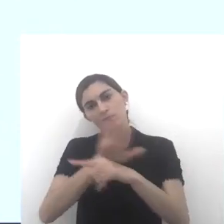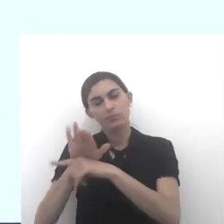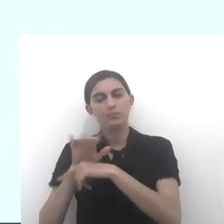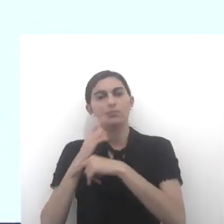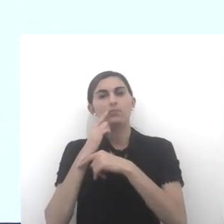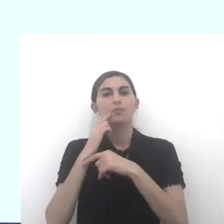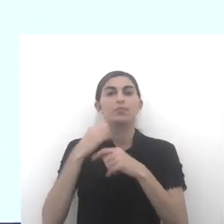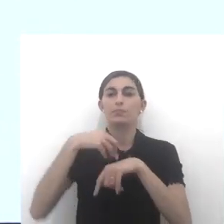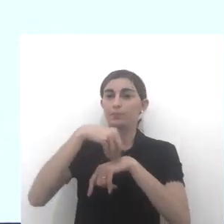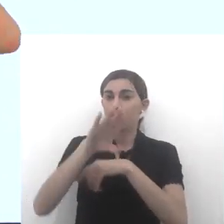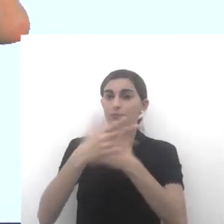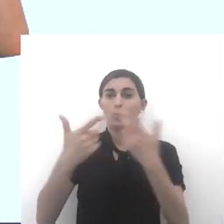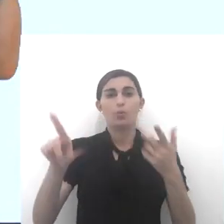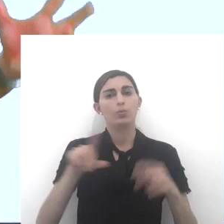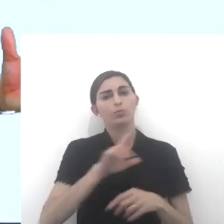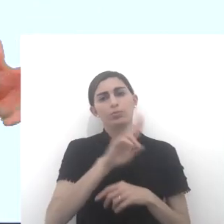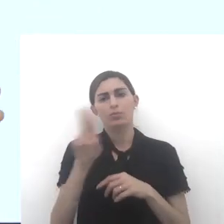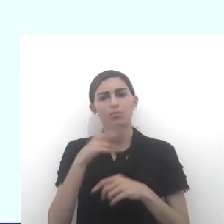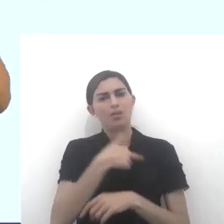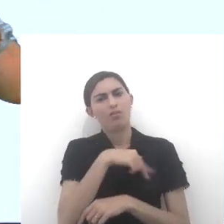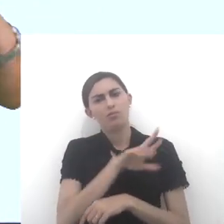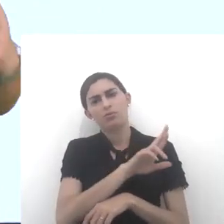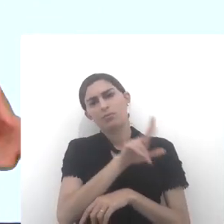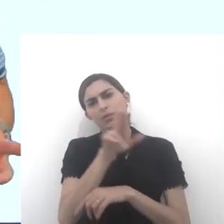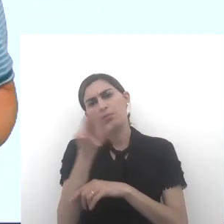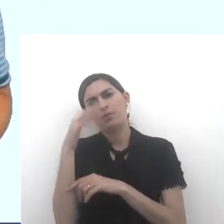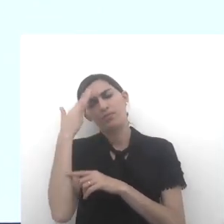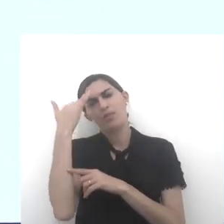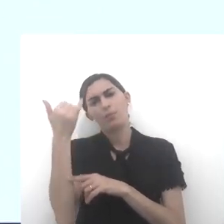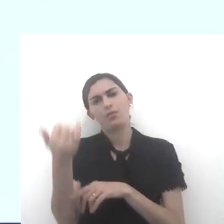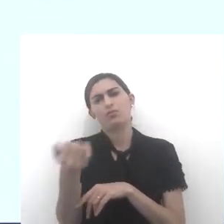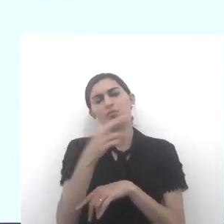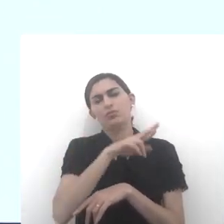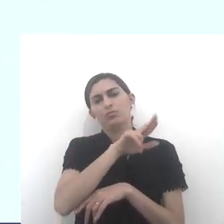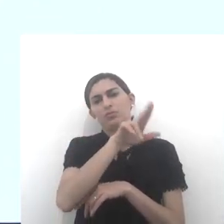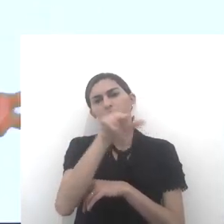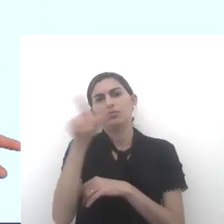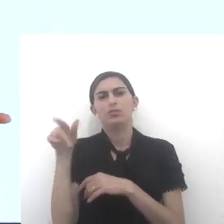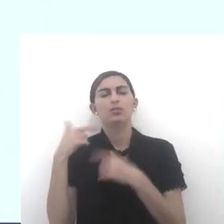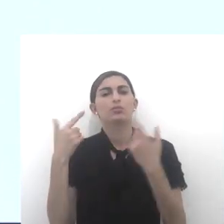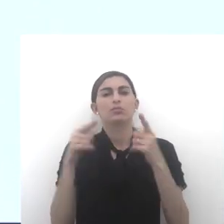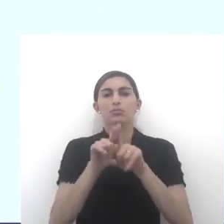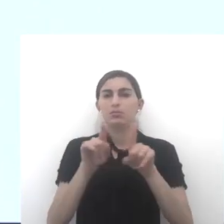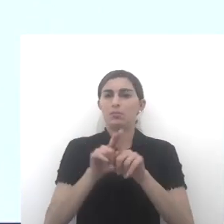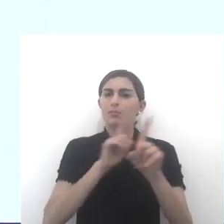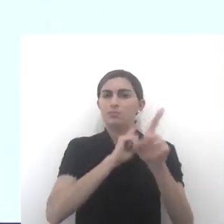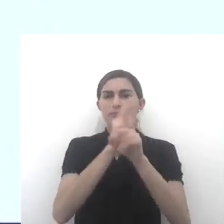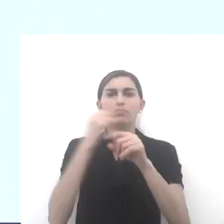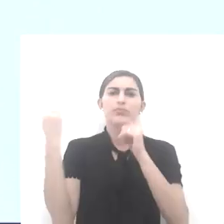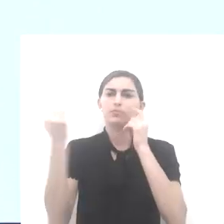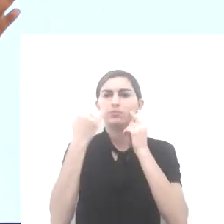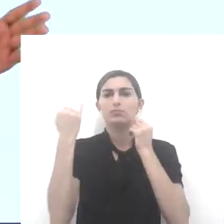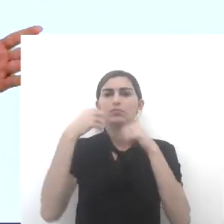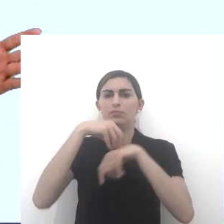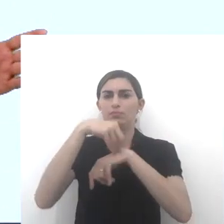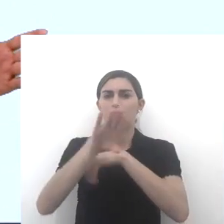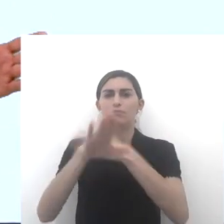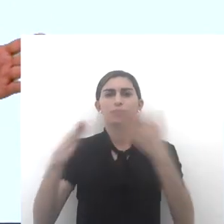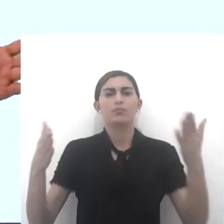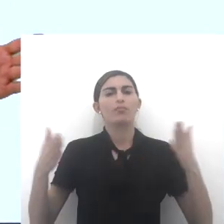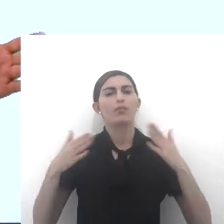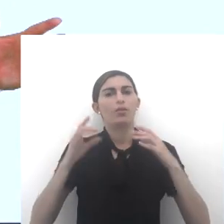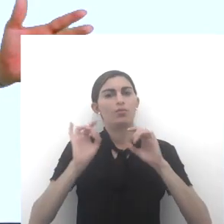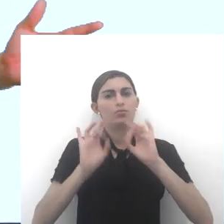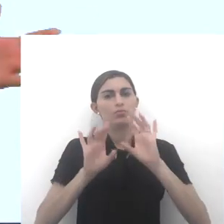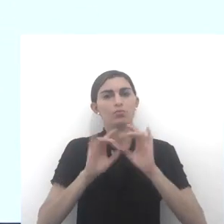aqui, outros nomes de religiosos famosos, de líderes religiosos famosos, é importante salientar